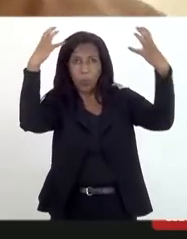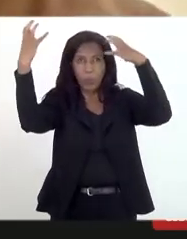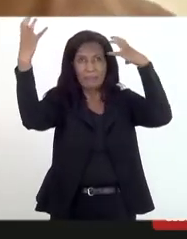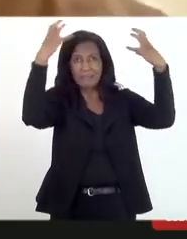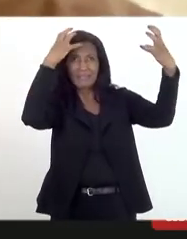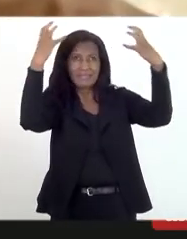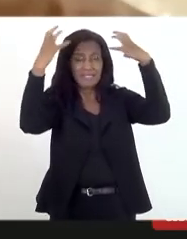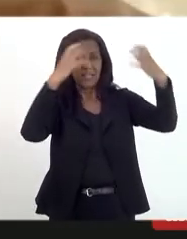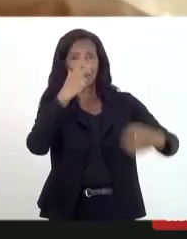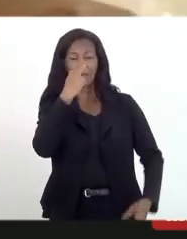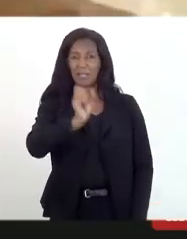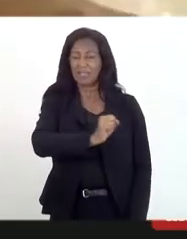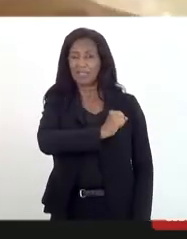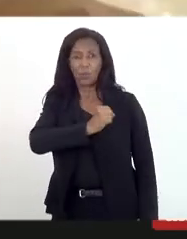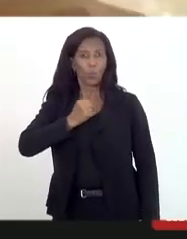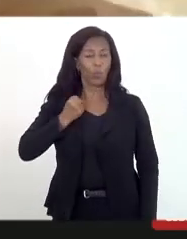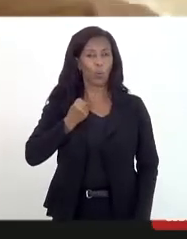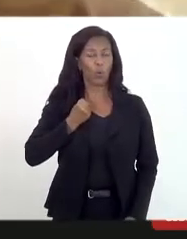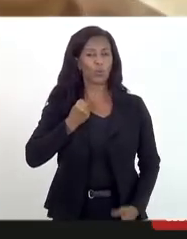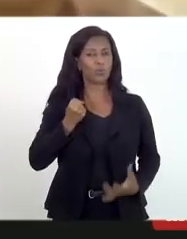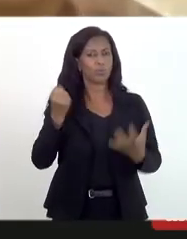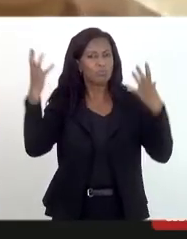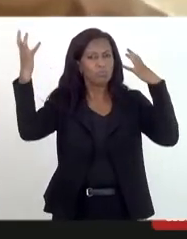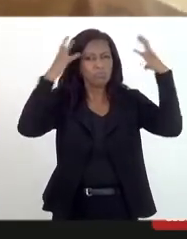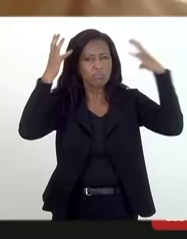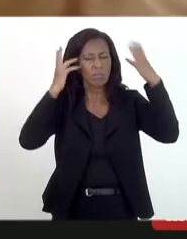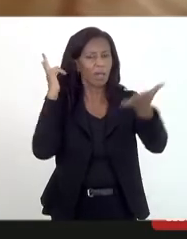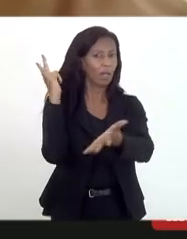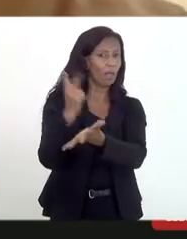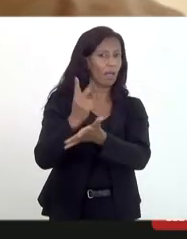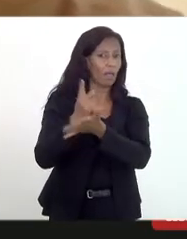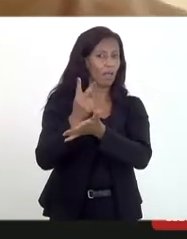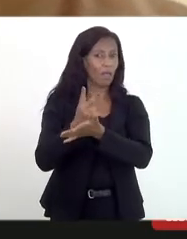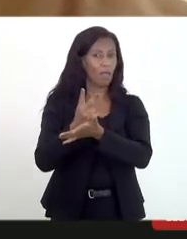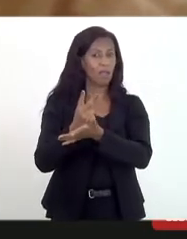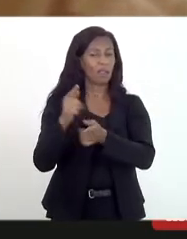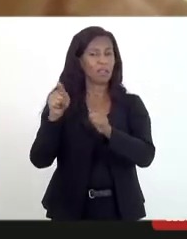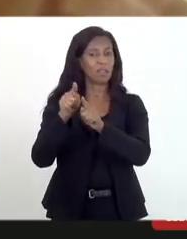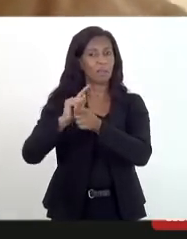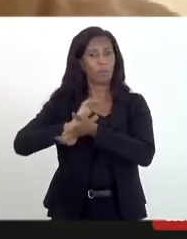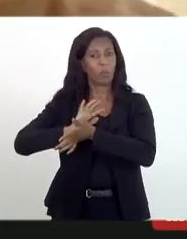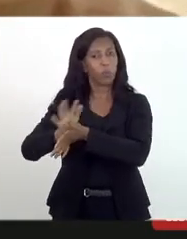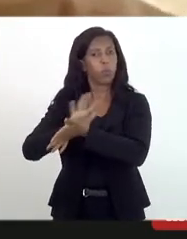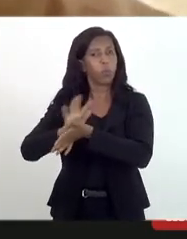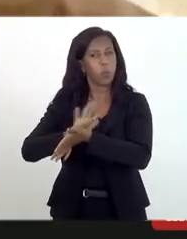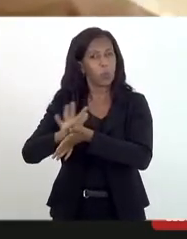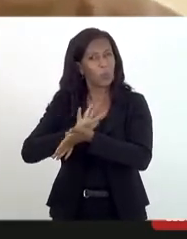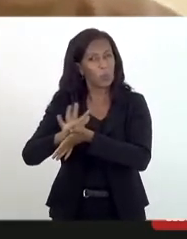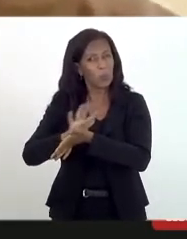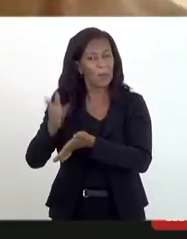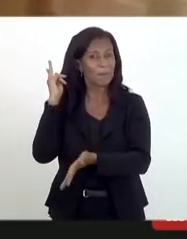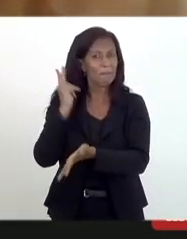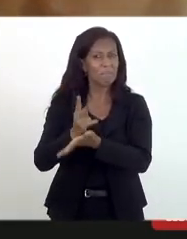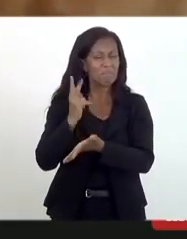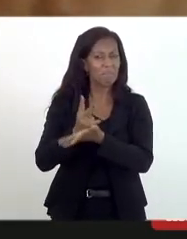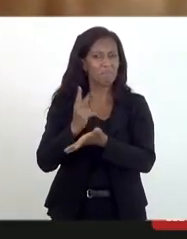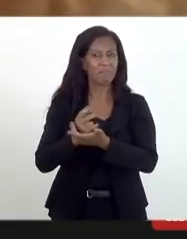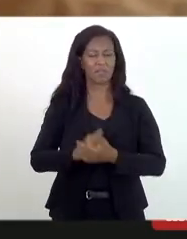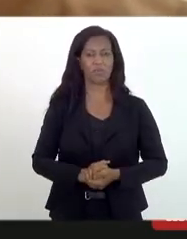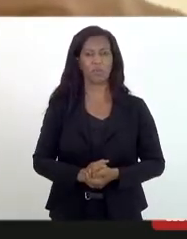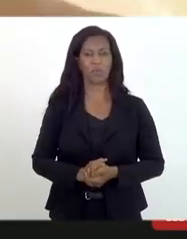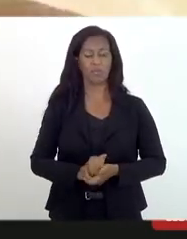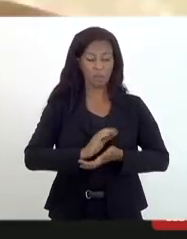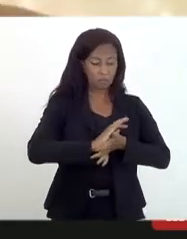dele, um ódio contido. A mesma coisa é o sujeito que é racista, porque odeia o negro. A mesma coisa é o preconceito